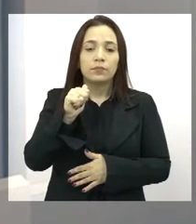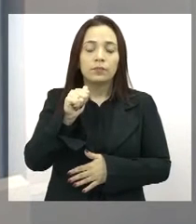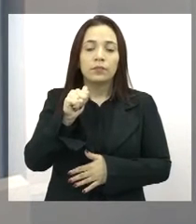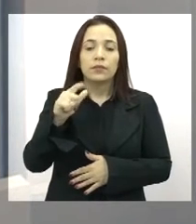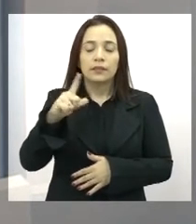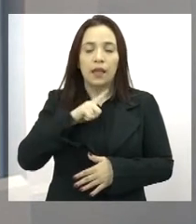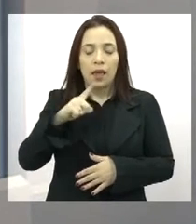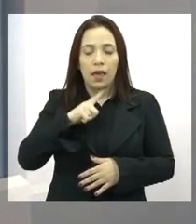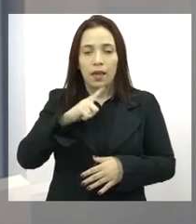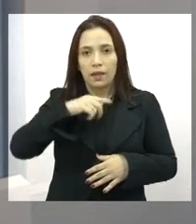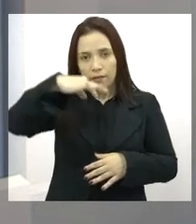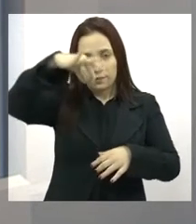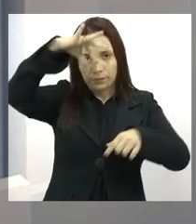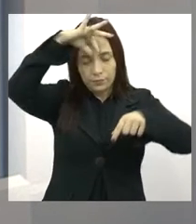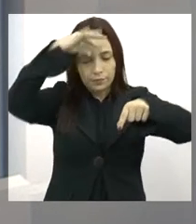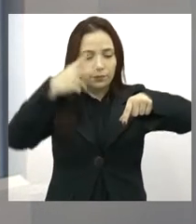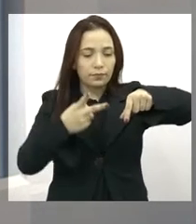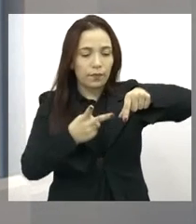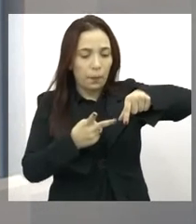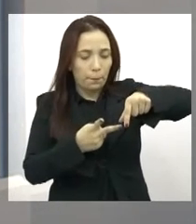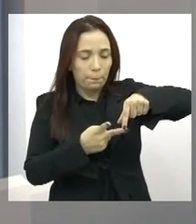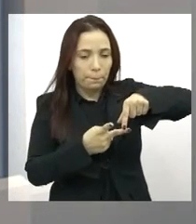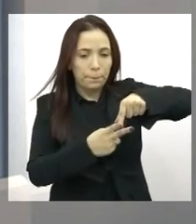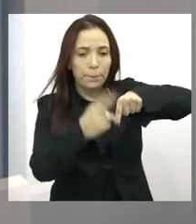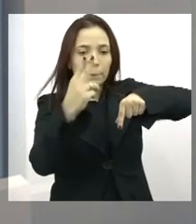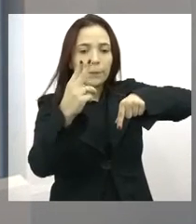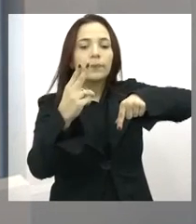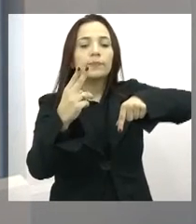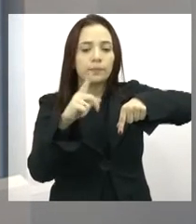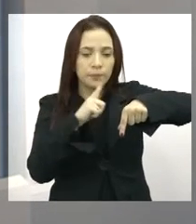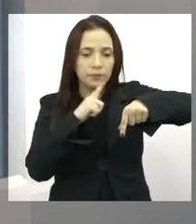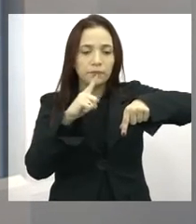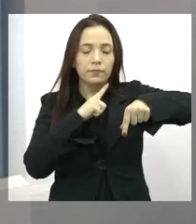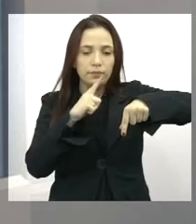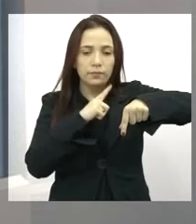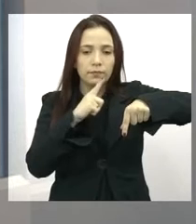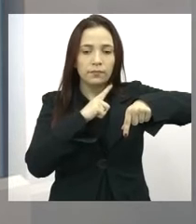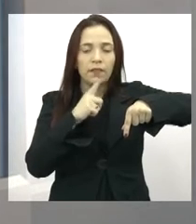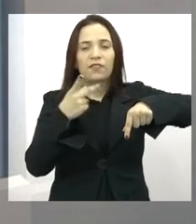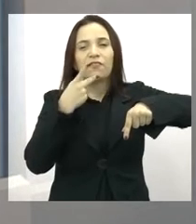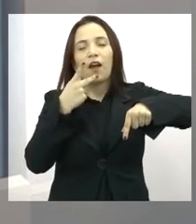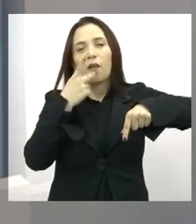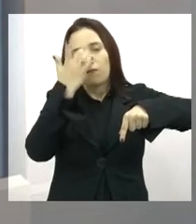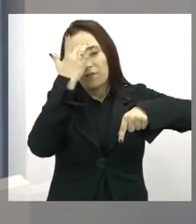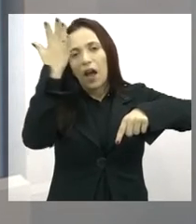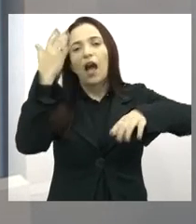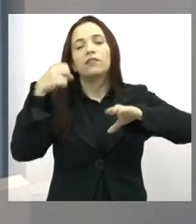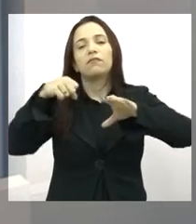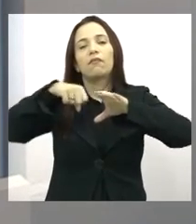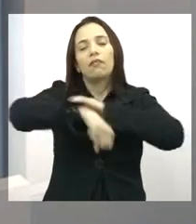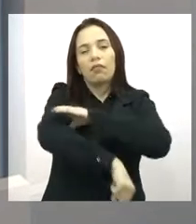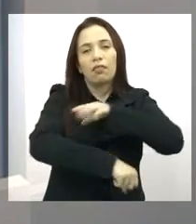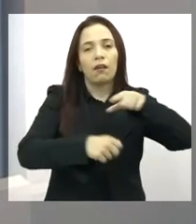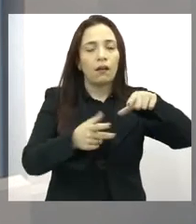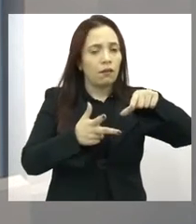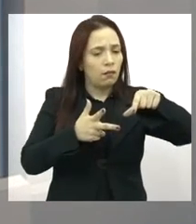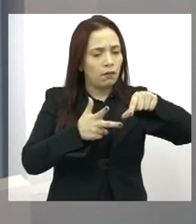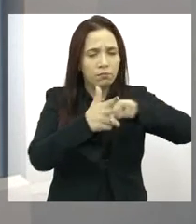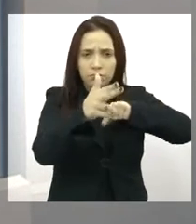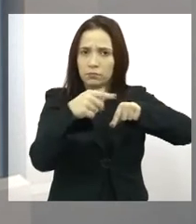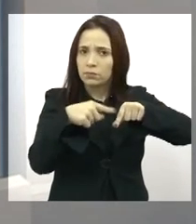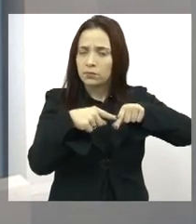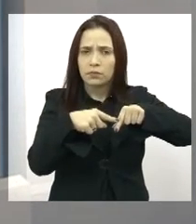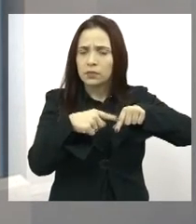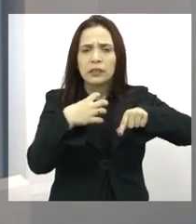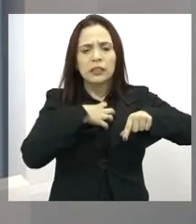episiotomia, que é aquele corte, né, na vagina, que se diz que é para facilitar a passagem do bebê, mas aquilo é